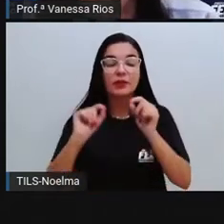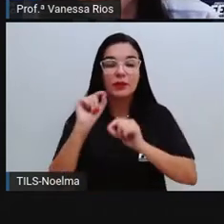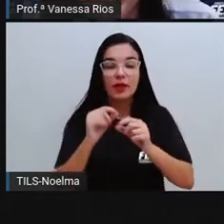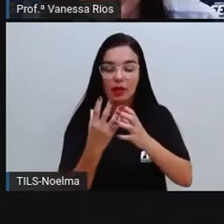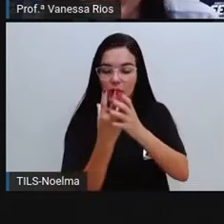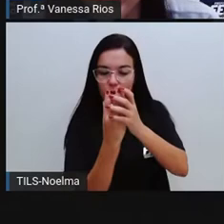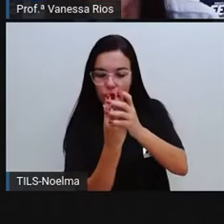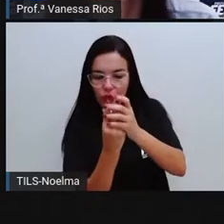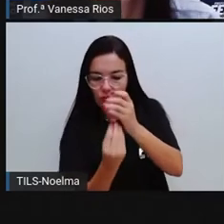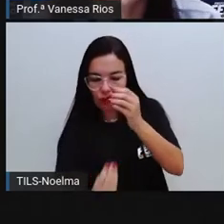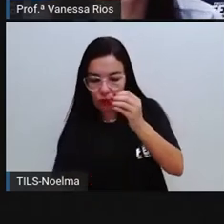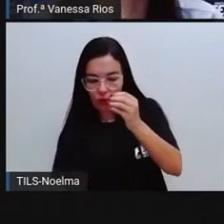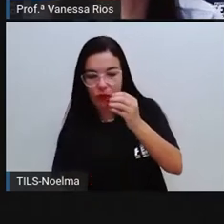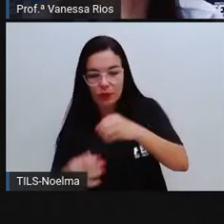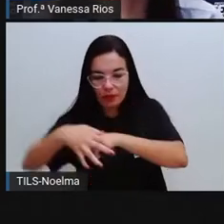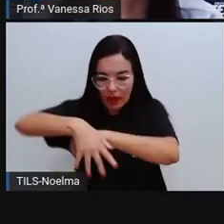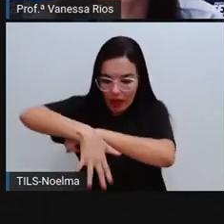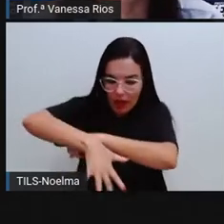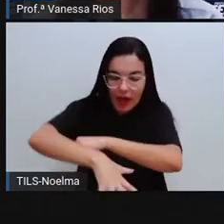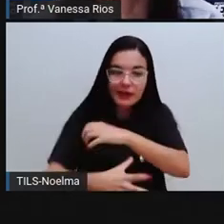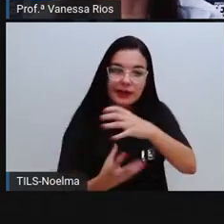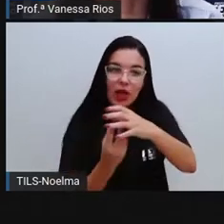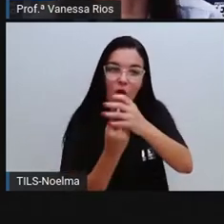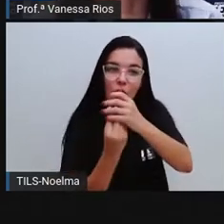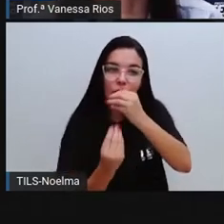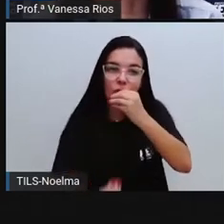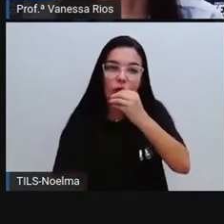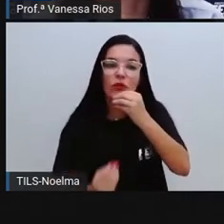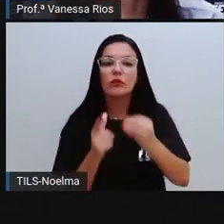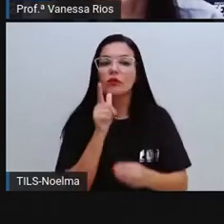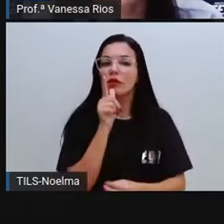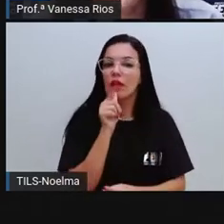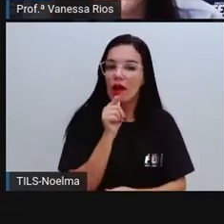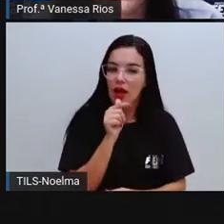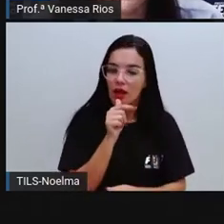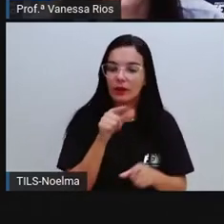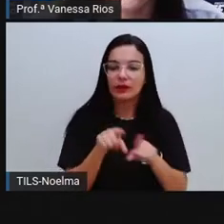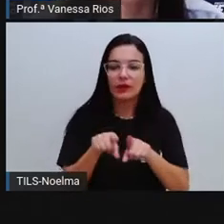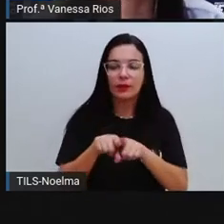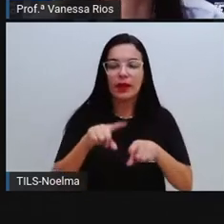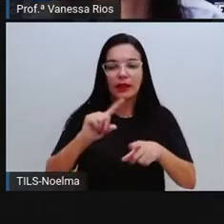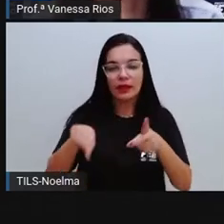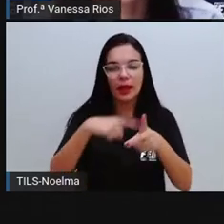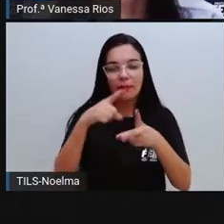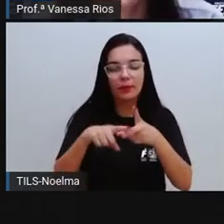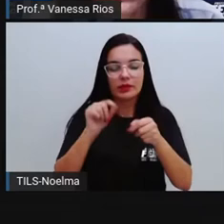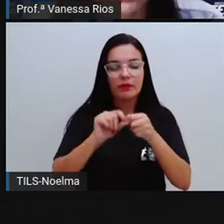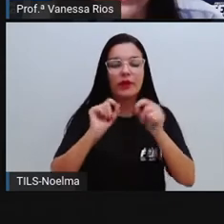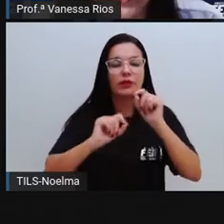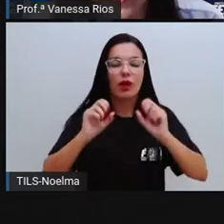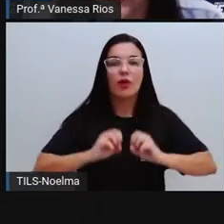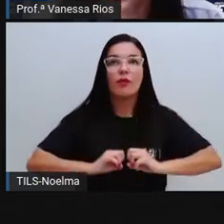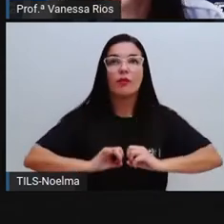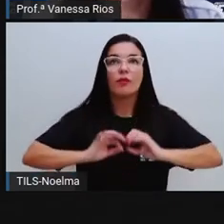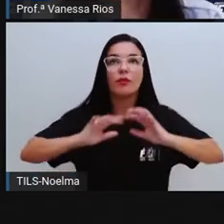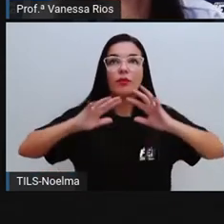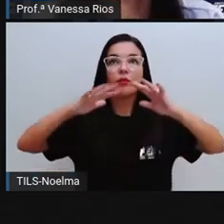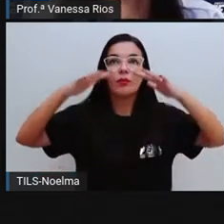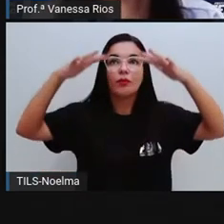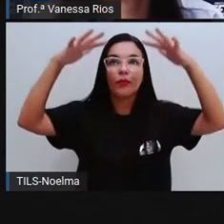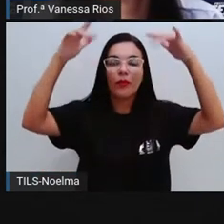de alimentação, acaba também colocando na atmosfera a água em estado gasoso.